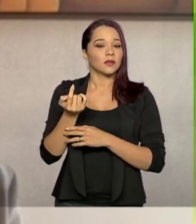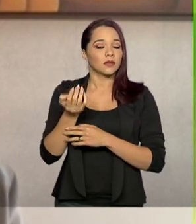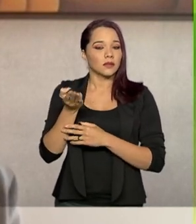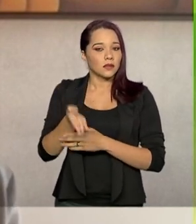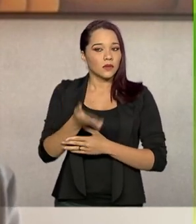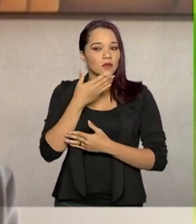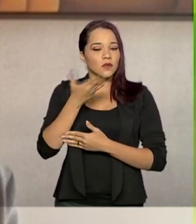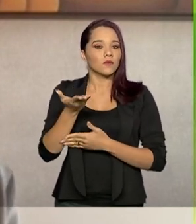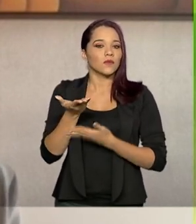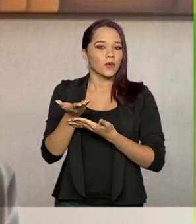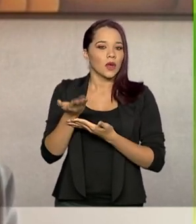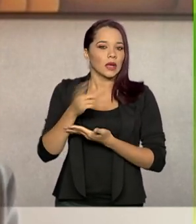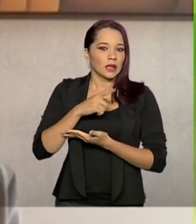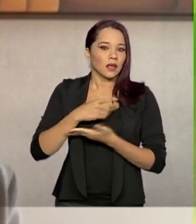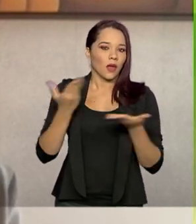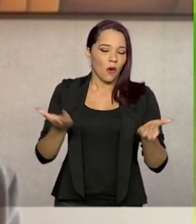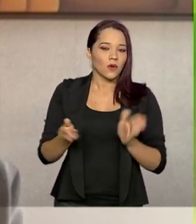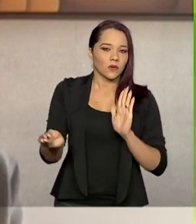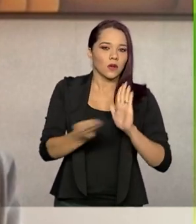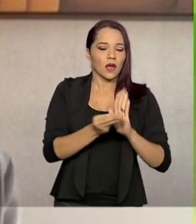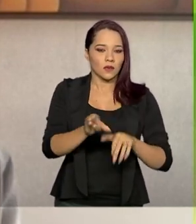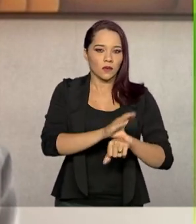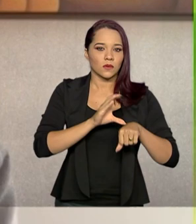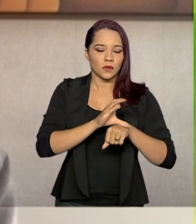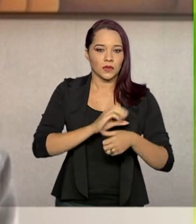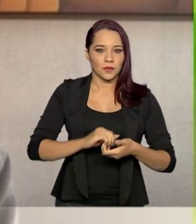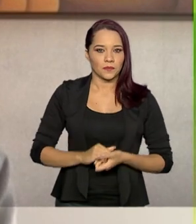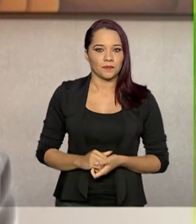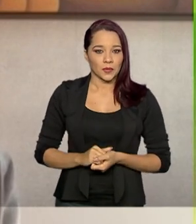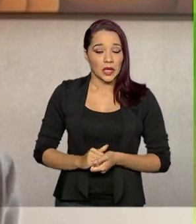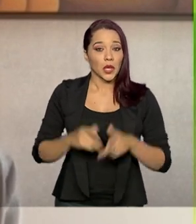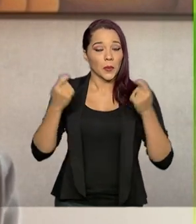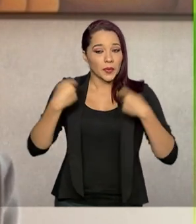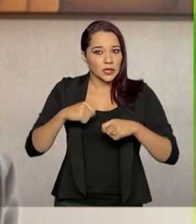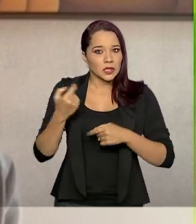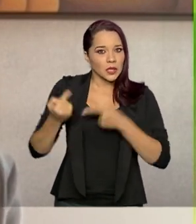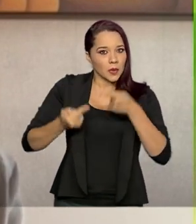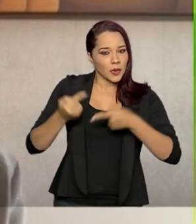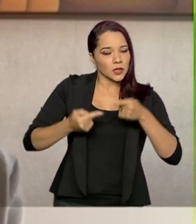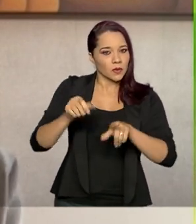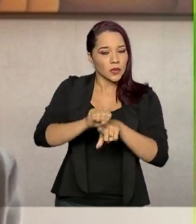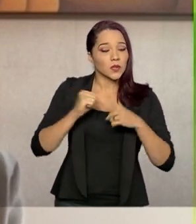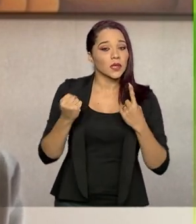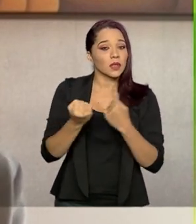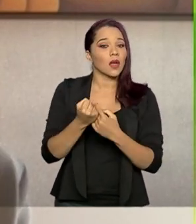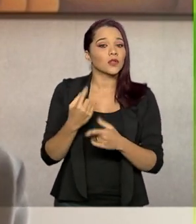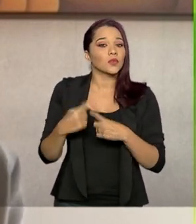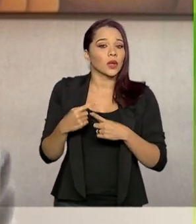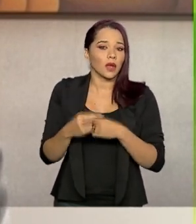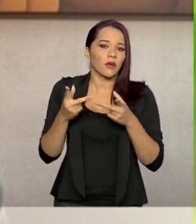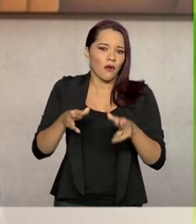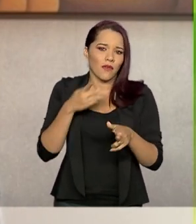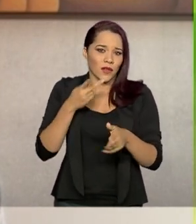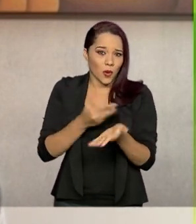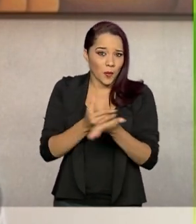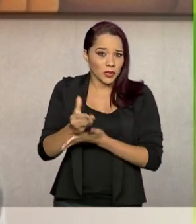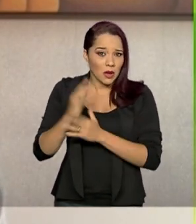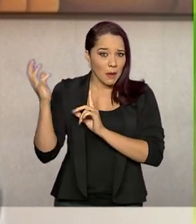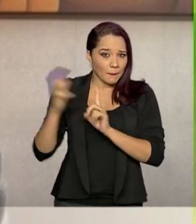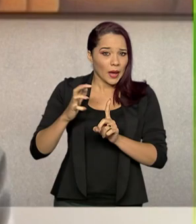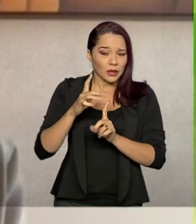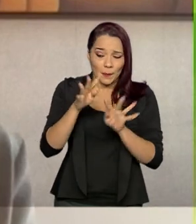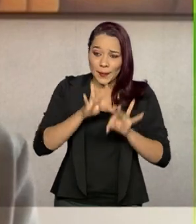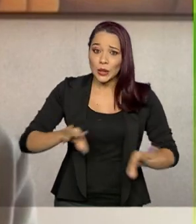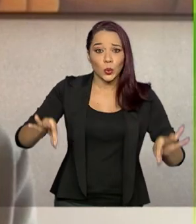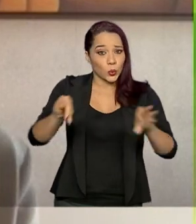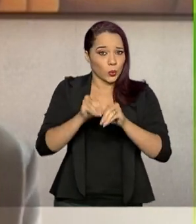de incidência que nós temos delimitada na Constituição. Isso precisa ser muito bem debatido com a sociedade civil, porque naturalmente, como eu disse no começo, o impacto vai ser para